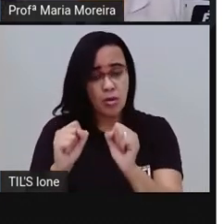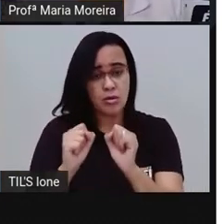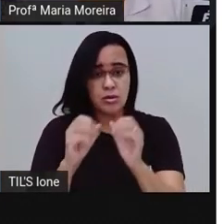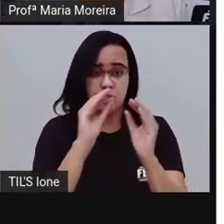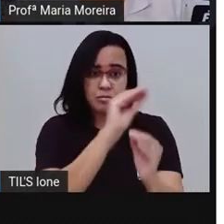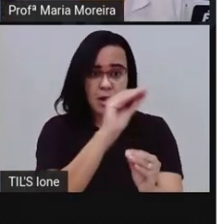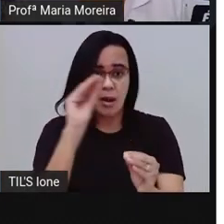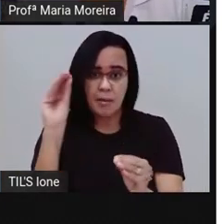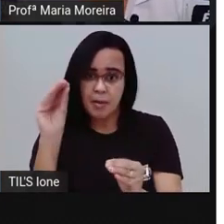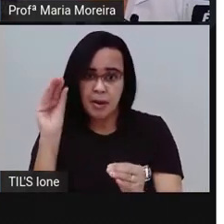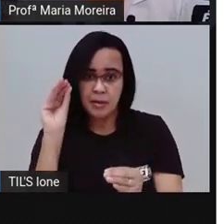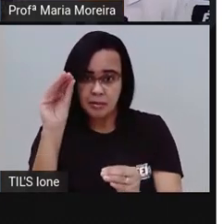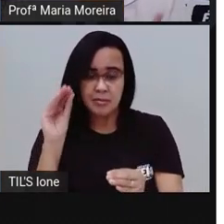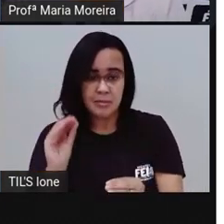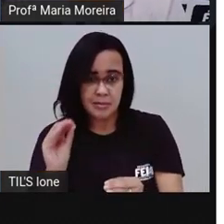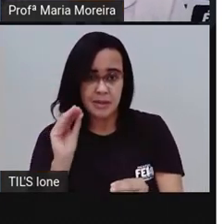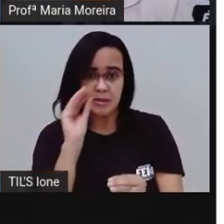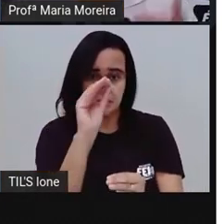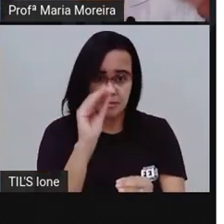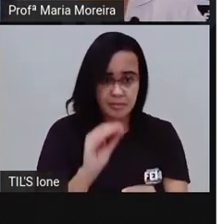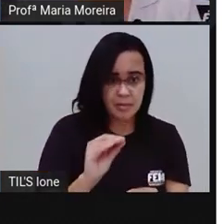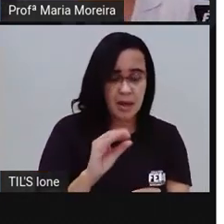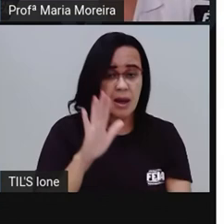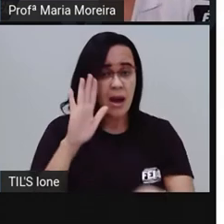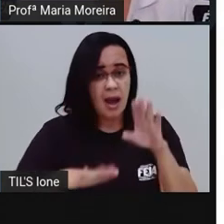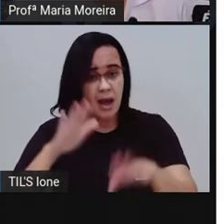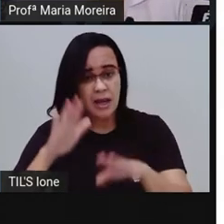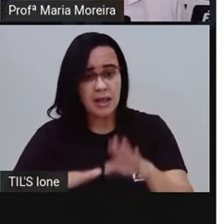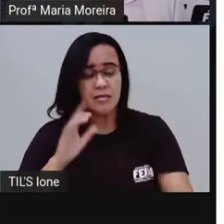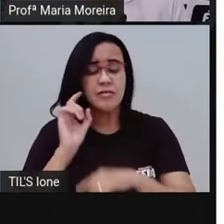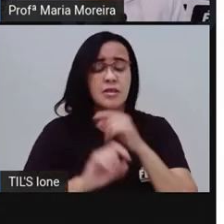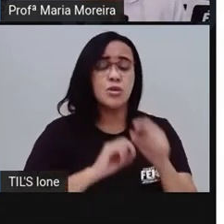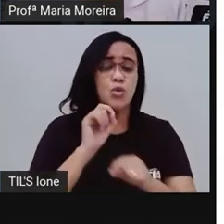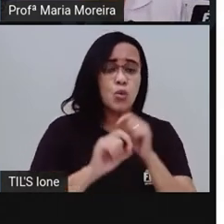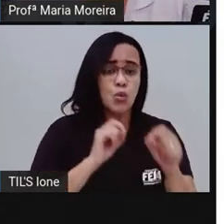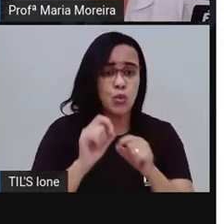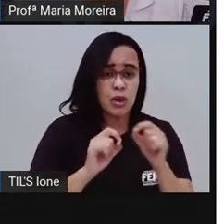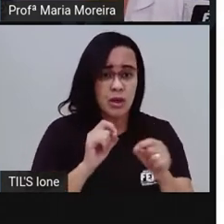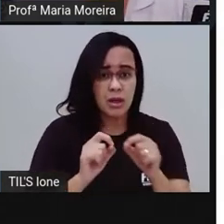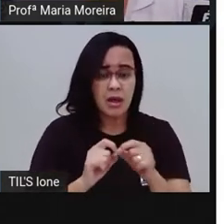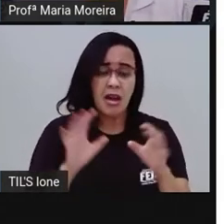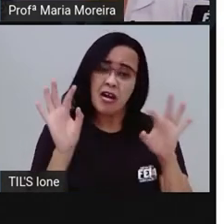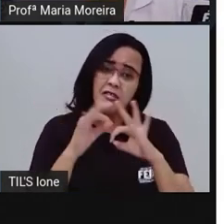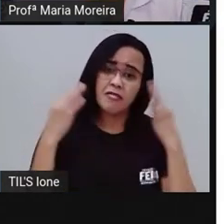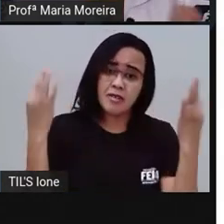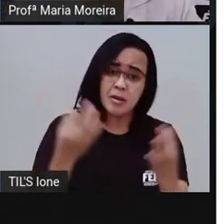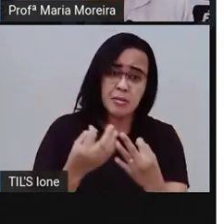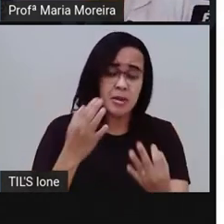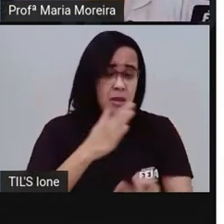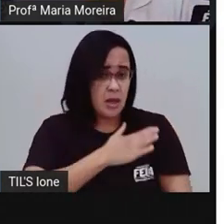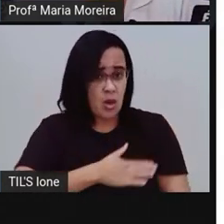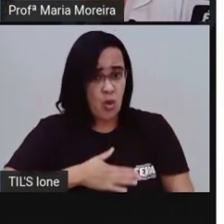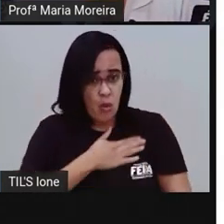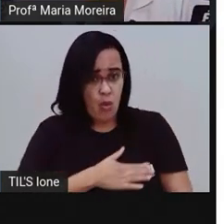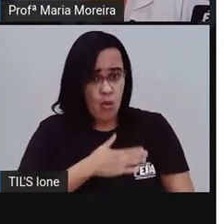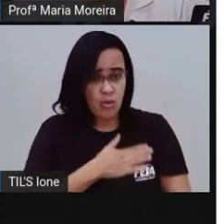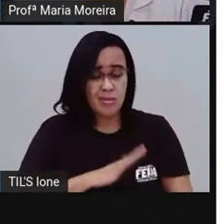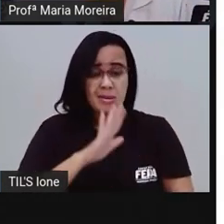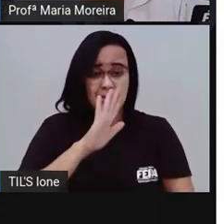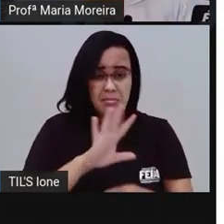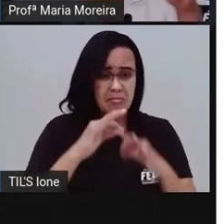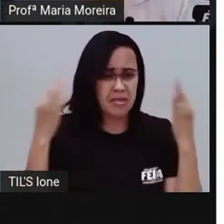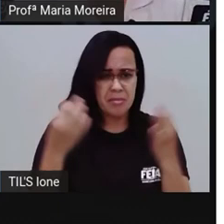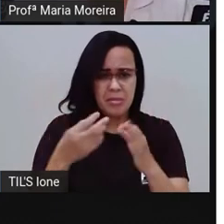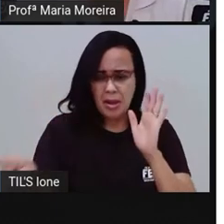consideração, né? É a nossa madrinha, o nosso dindo, Então, não fazem parte aí da nossa família, mas a gente pode colocar ali do ladinho na nossa